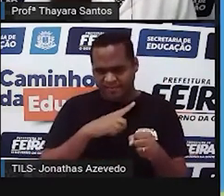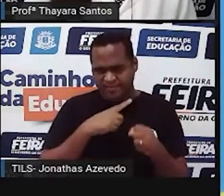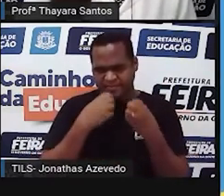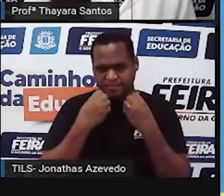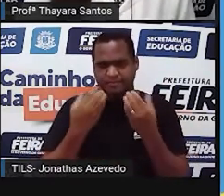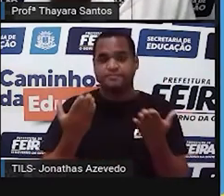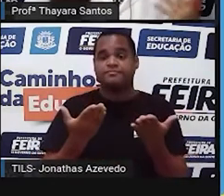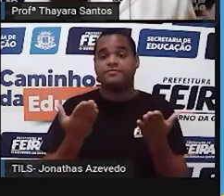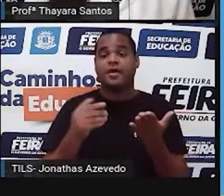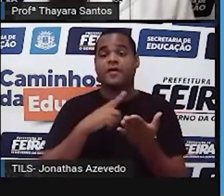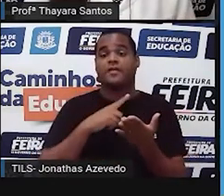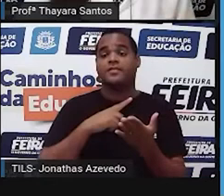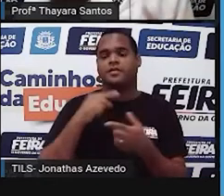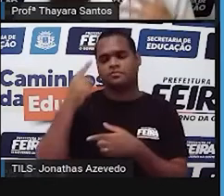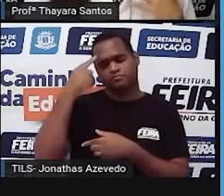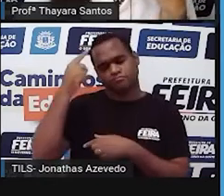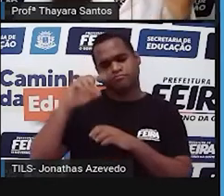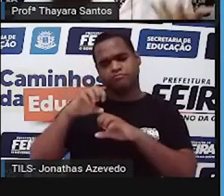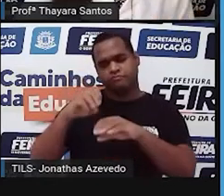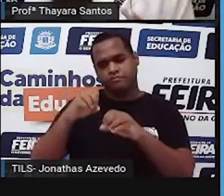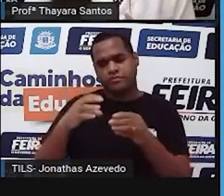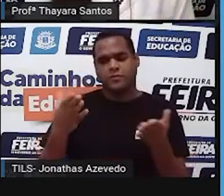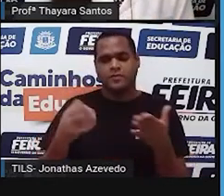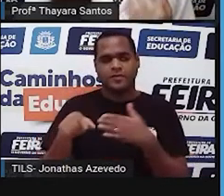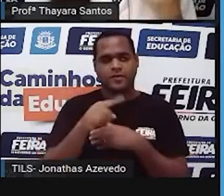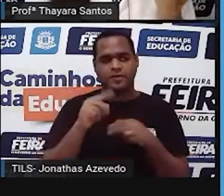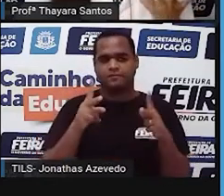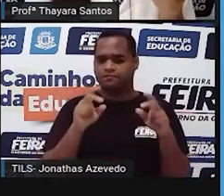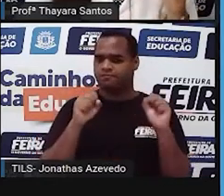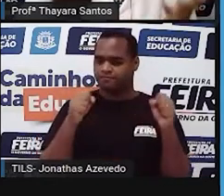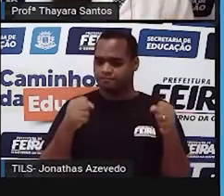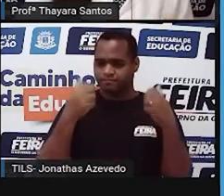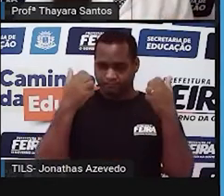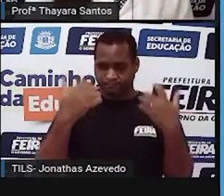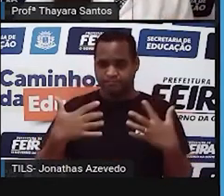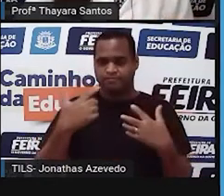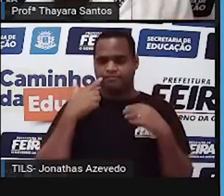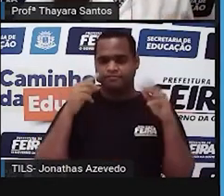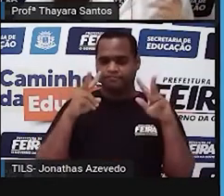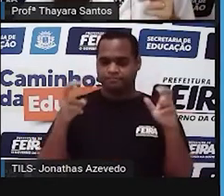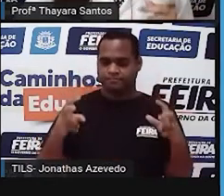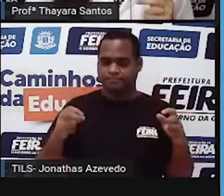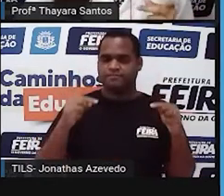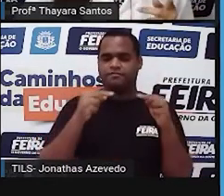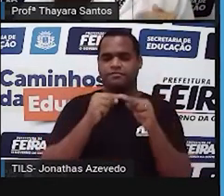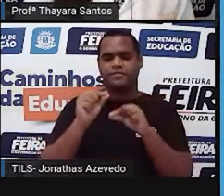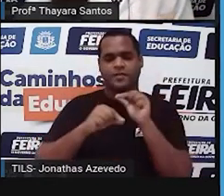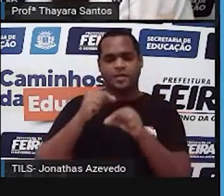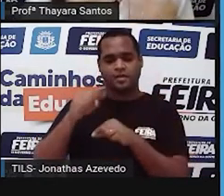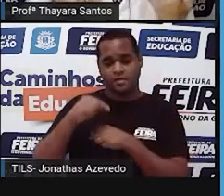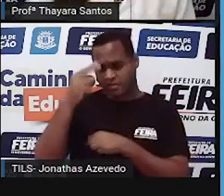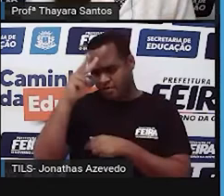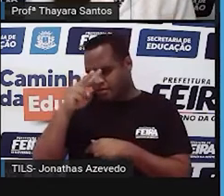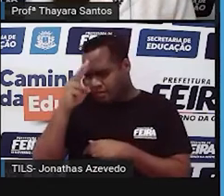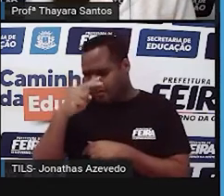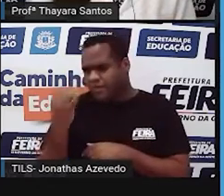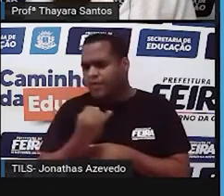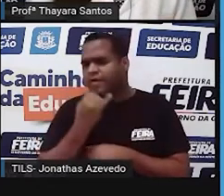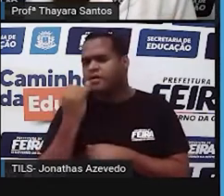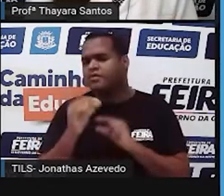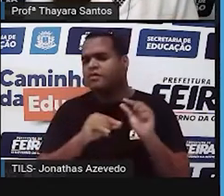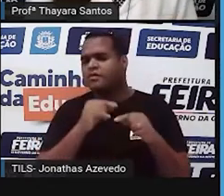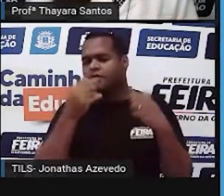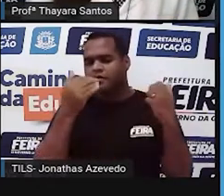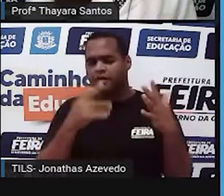E na aula de hoje a gente vai continuar falando sobre o mesmo assunto da aula anterior. Quero ver quem é que lembra. O que foi que a gente viu na aula